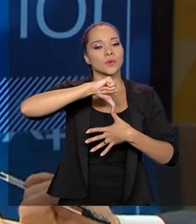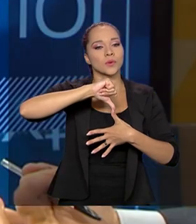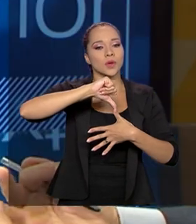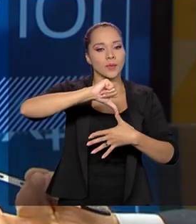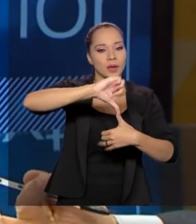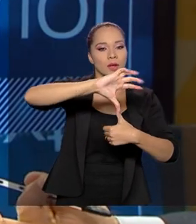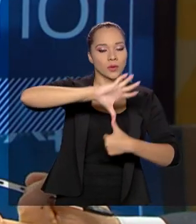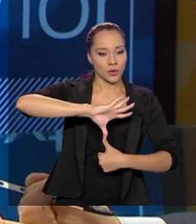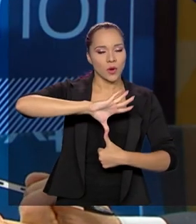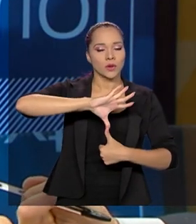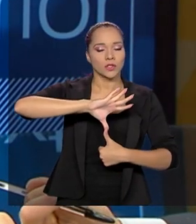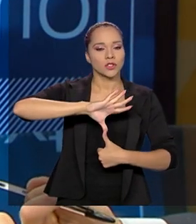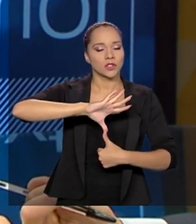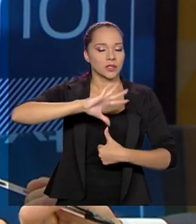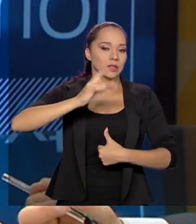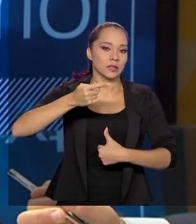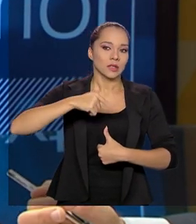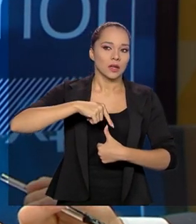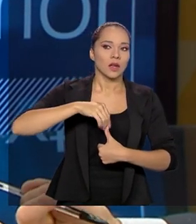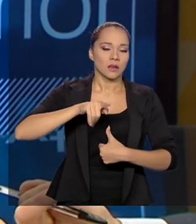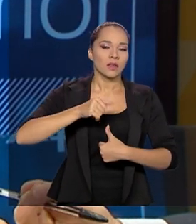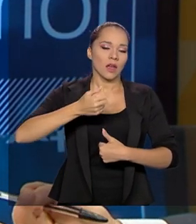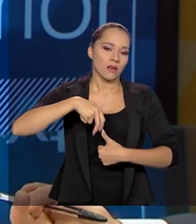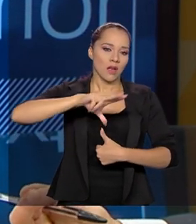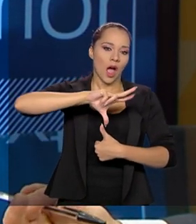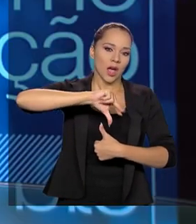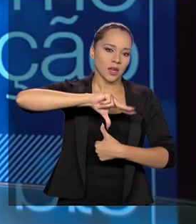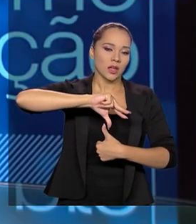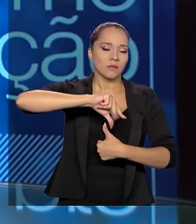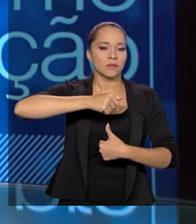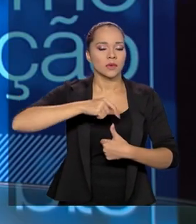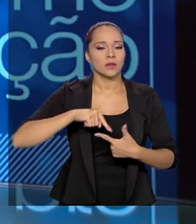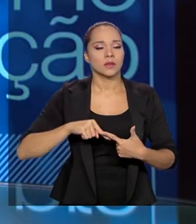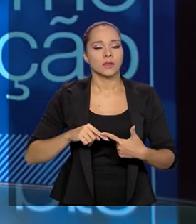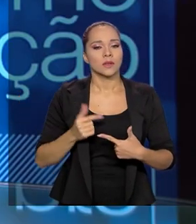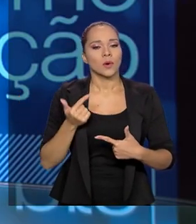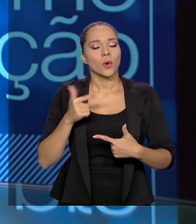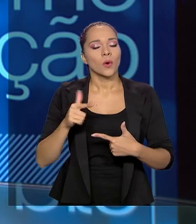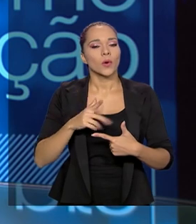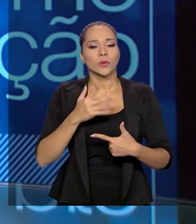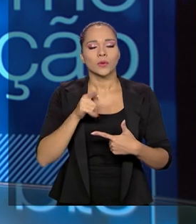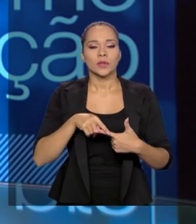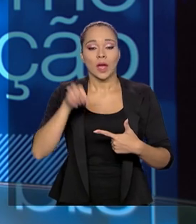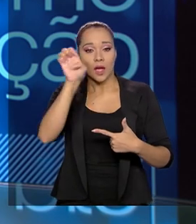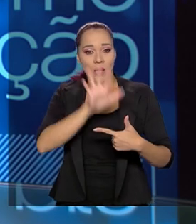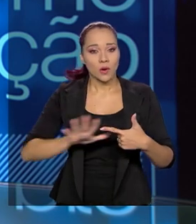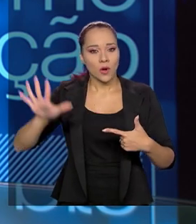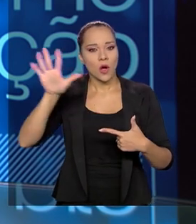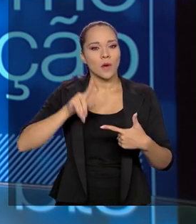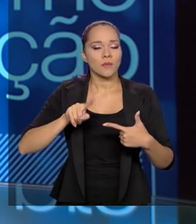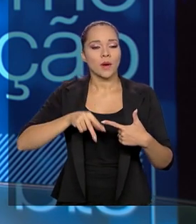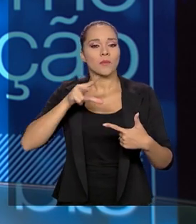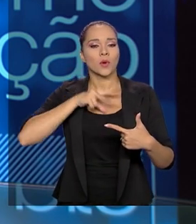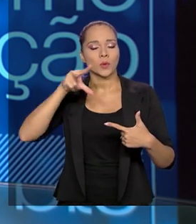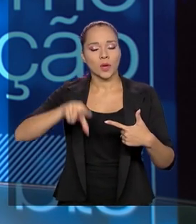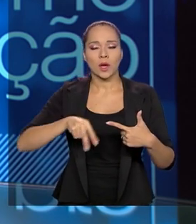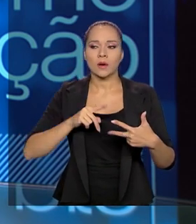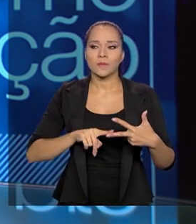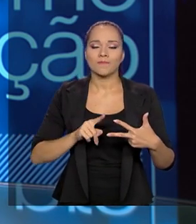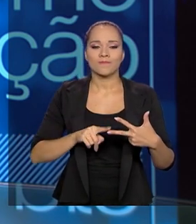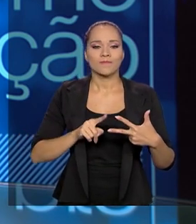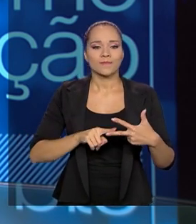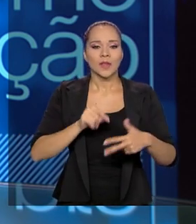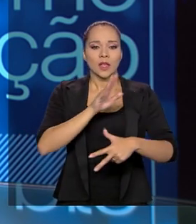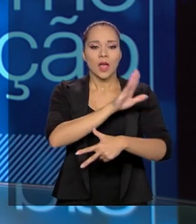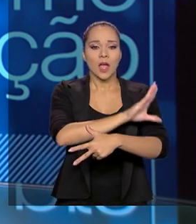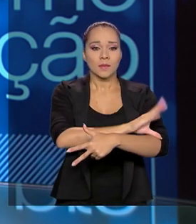do Norte. E a América do Norte e Caribe, né? Sim. O de Miami, o da Europa seria em Portugal, o dos